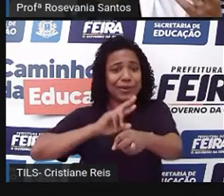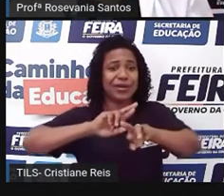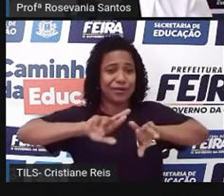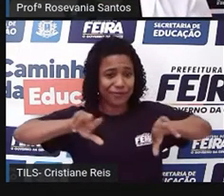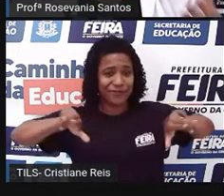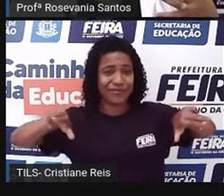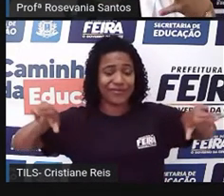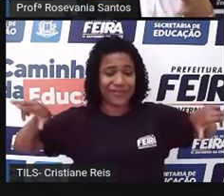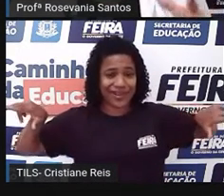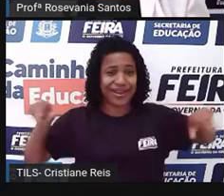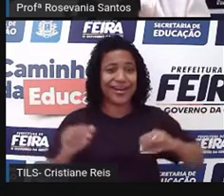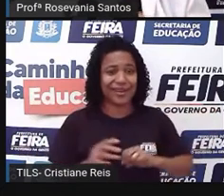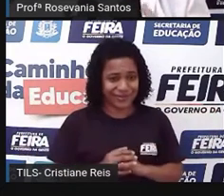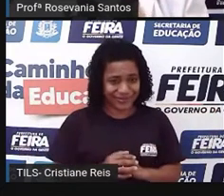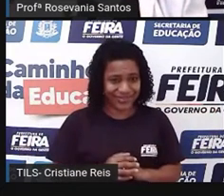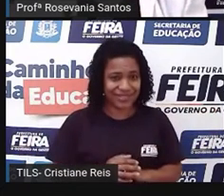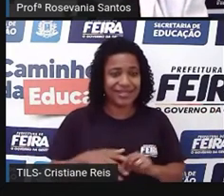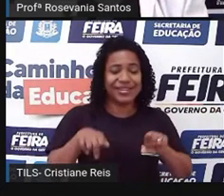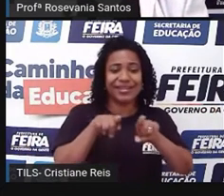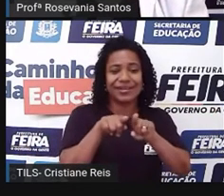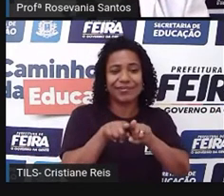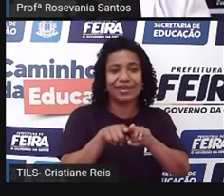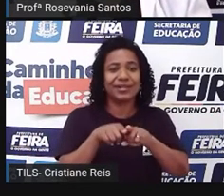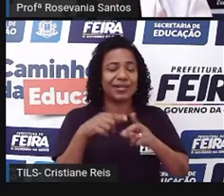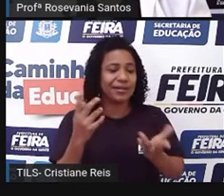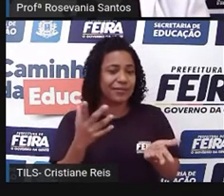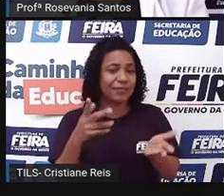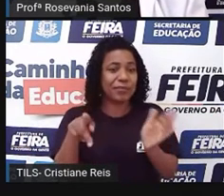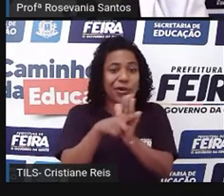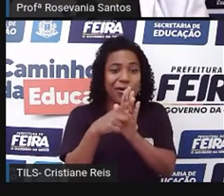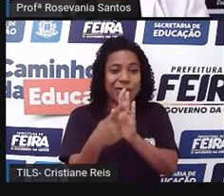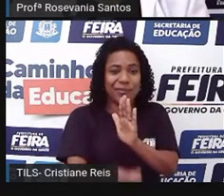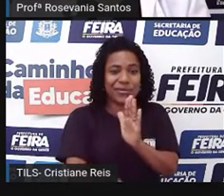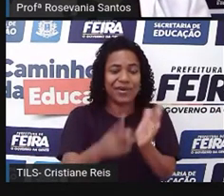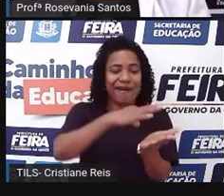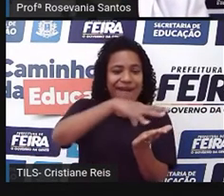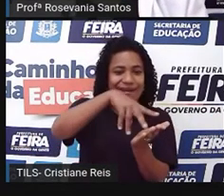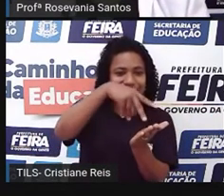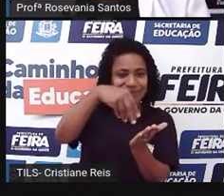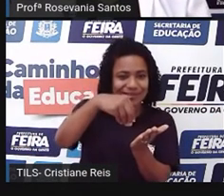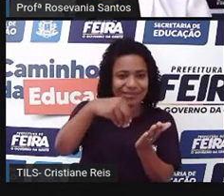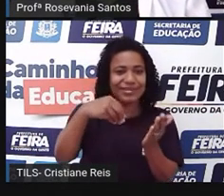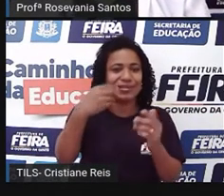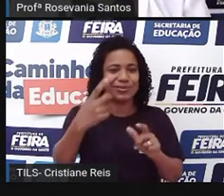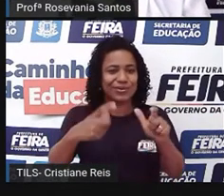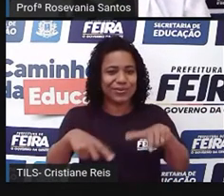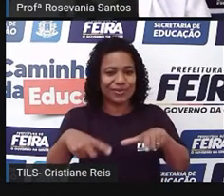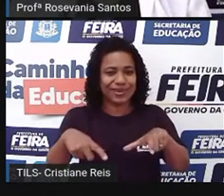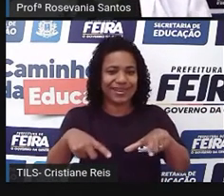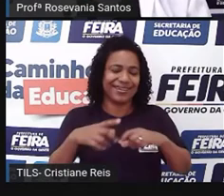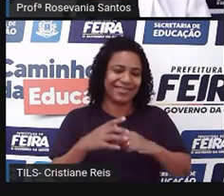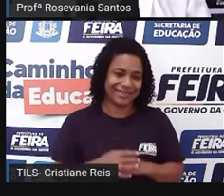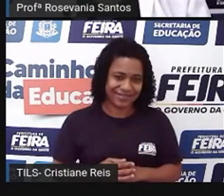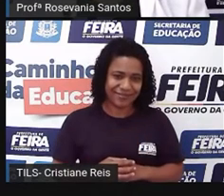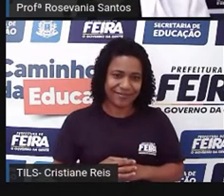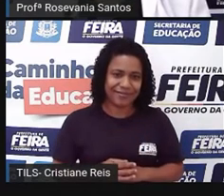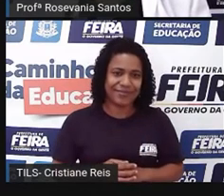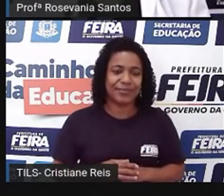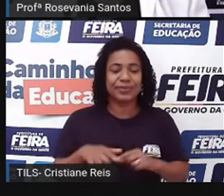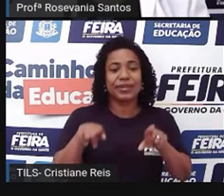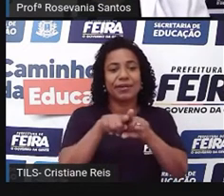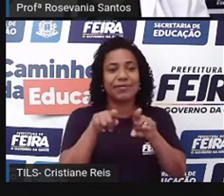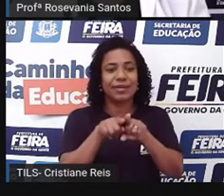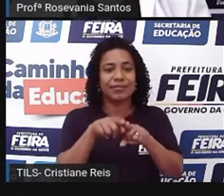os artistas mais raiz mesmo, Aquela característica mesmo mais regional. Também tem as pessoas que vão